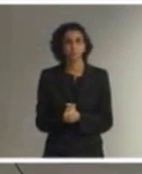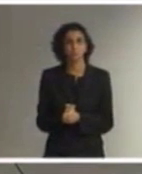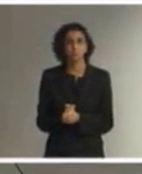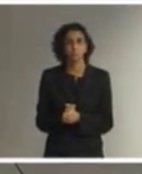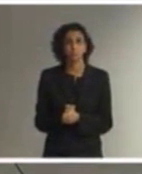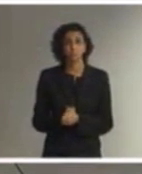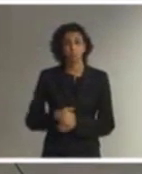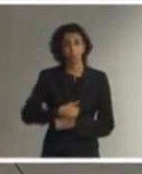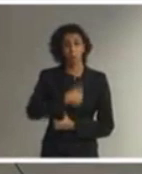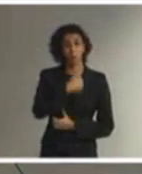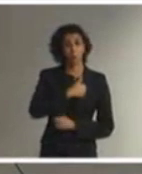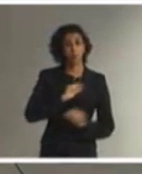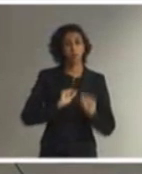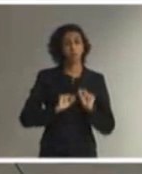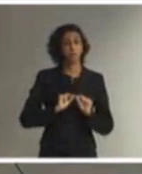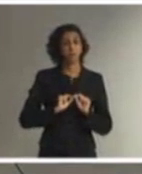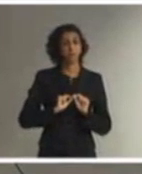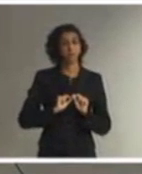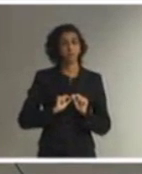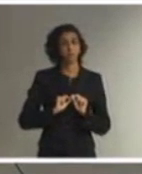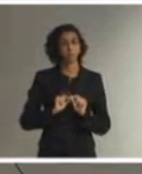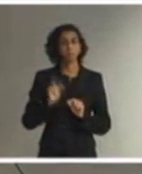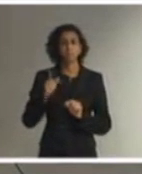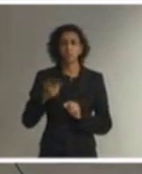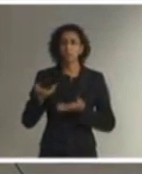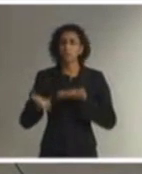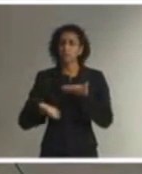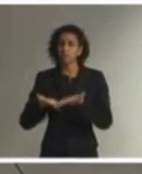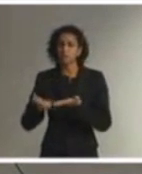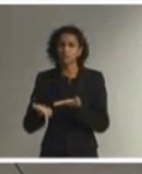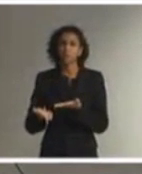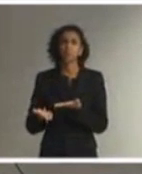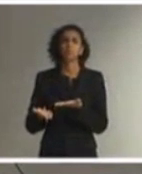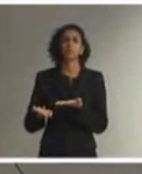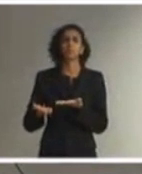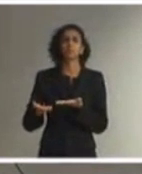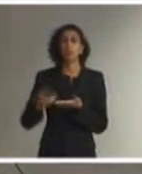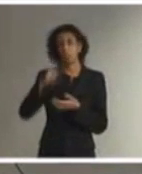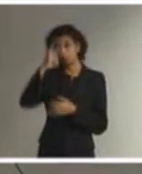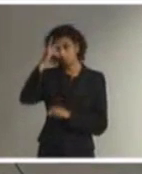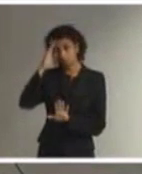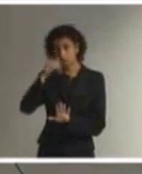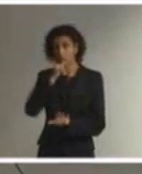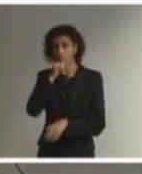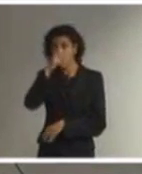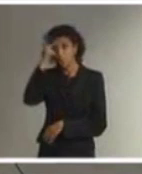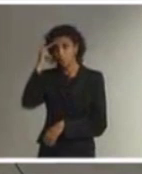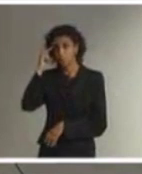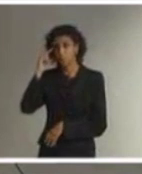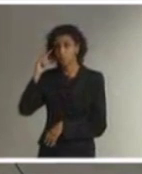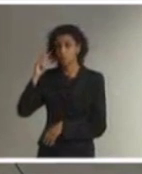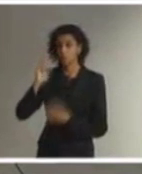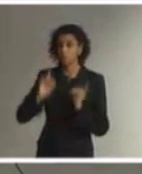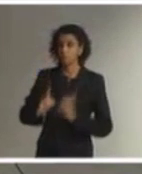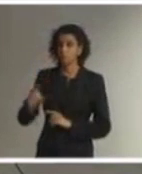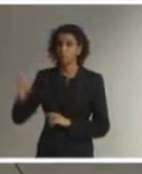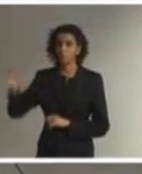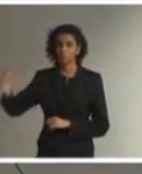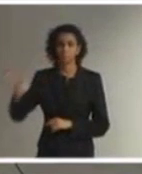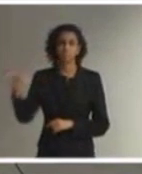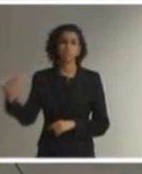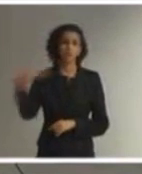momento, ele pode ser personalizado, a pessoa vai até a unidade do Ministério Público e faz,